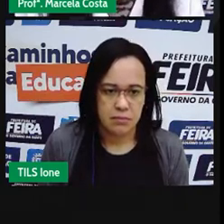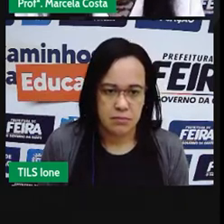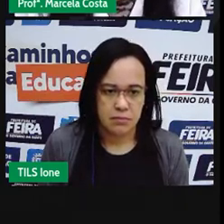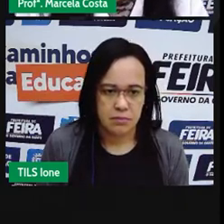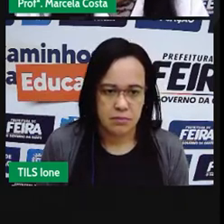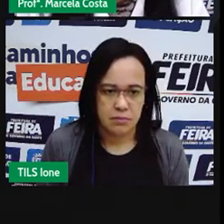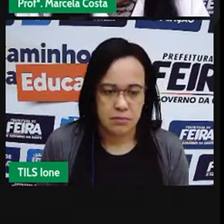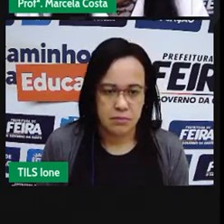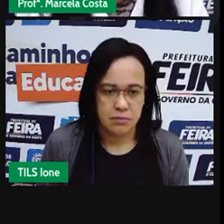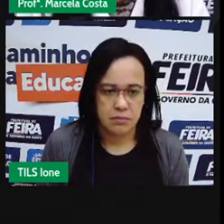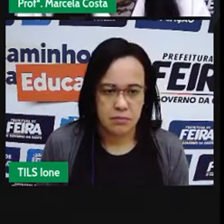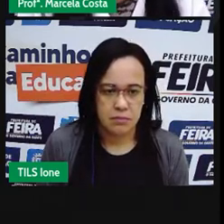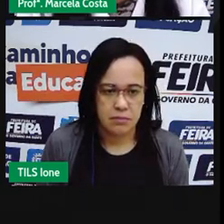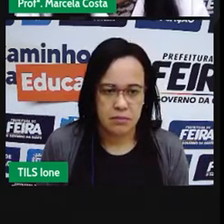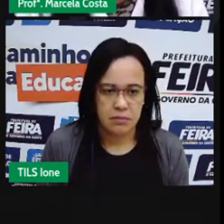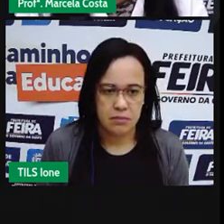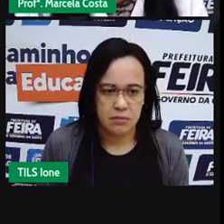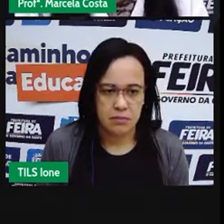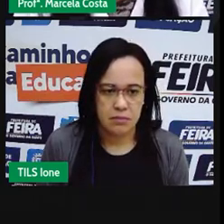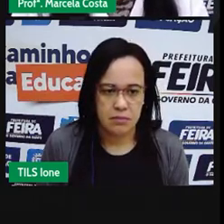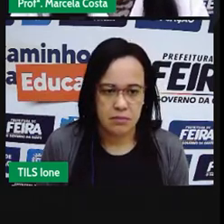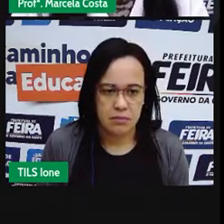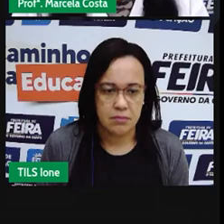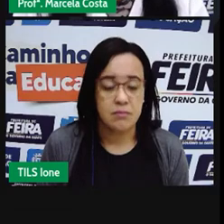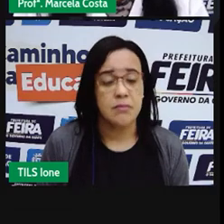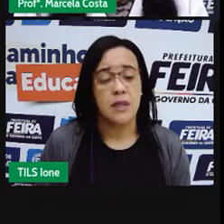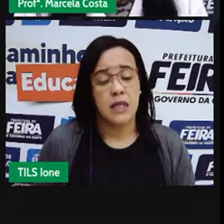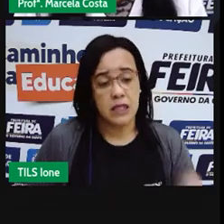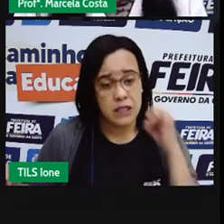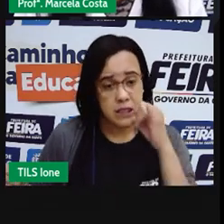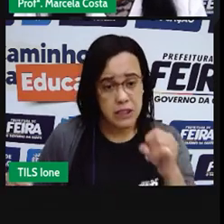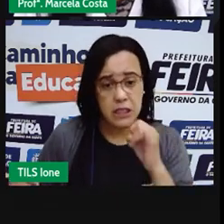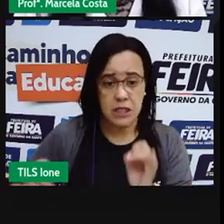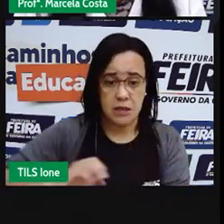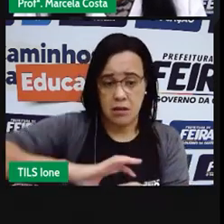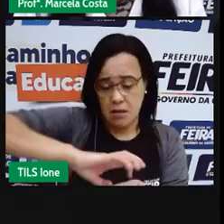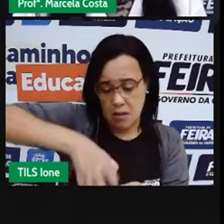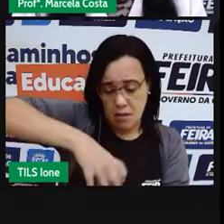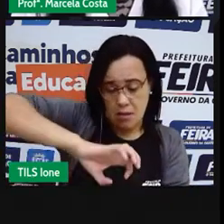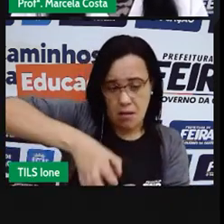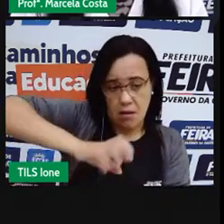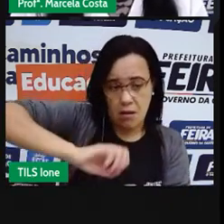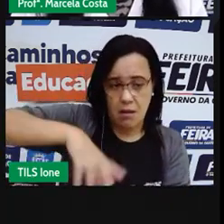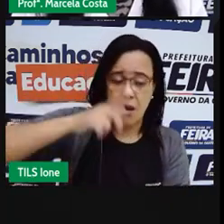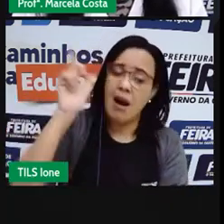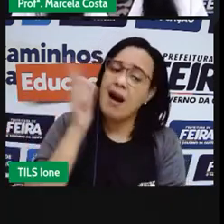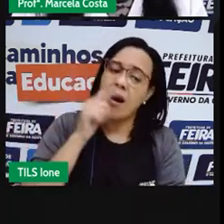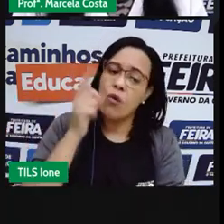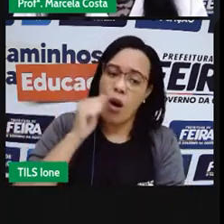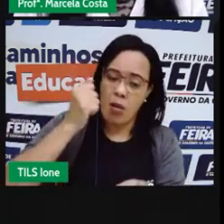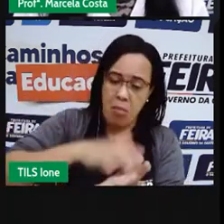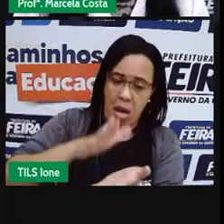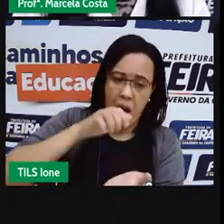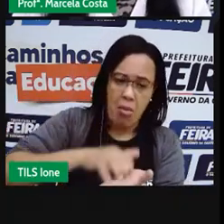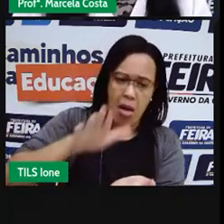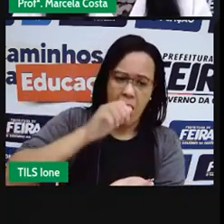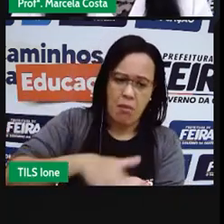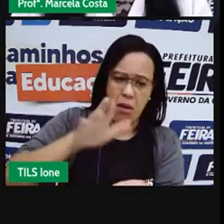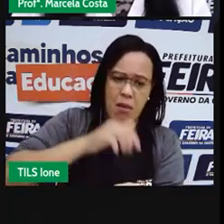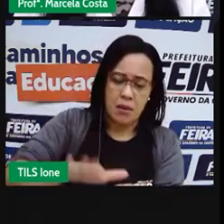o sabonete, que você deixa a torneira ali aberta, derramando água, você pode